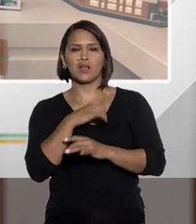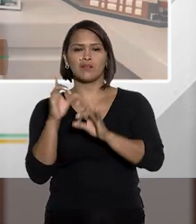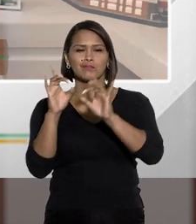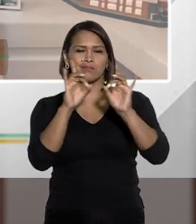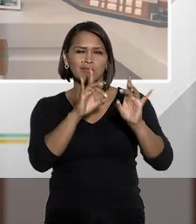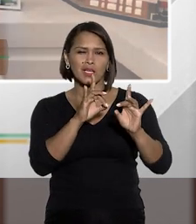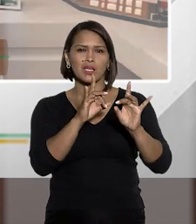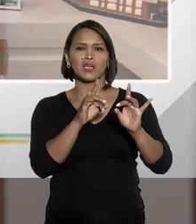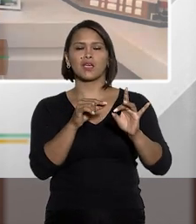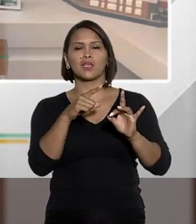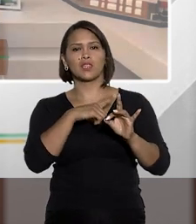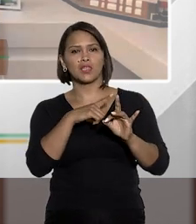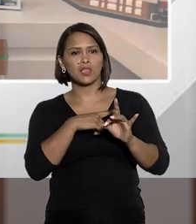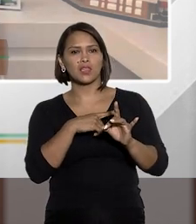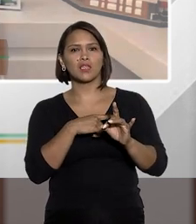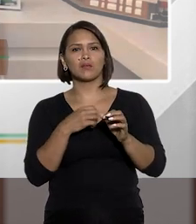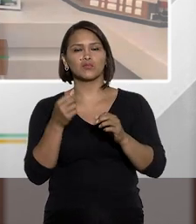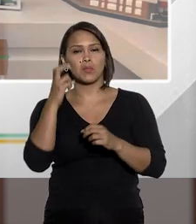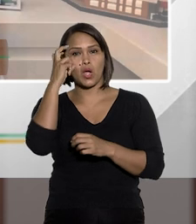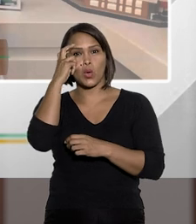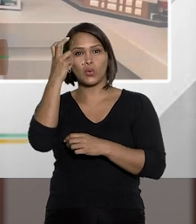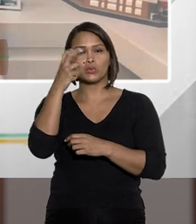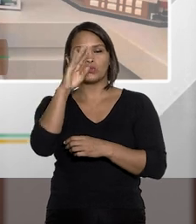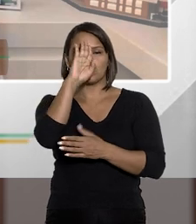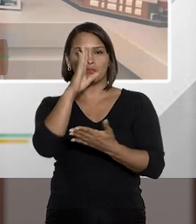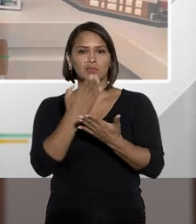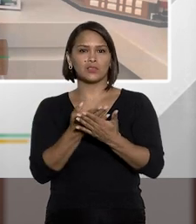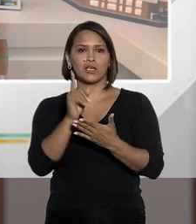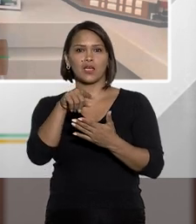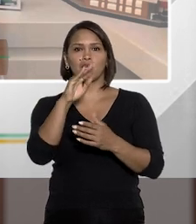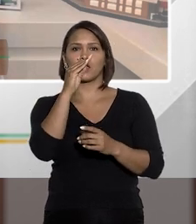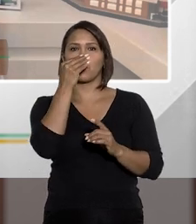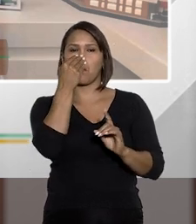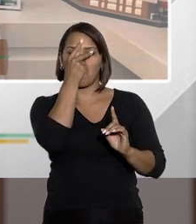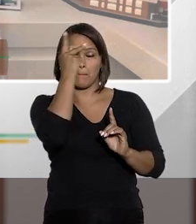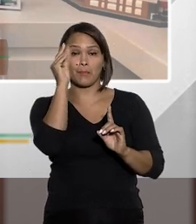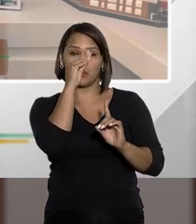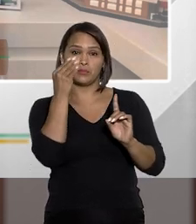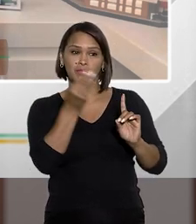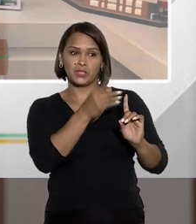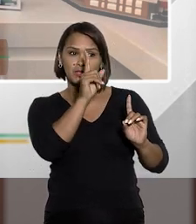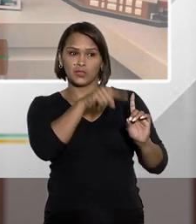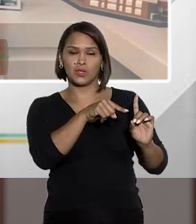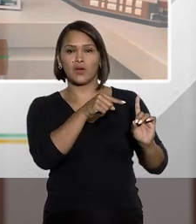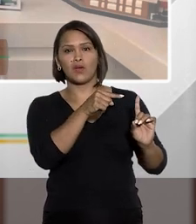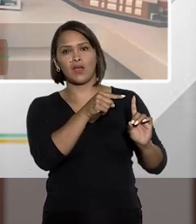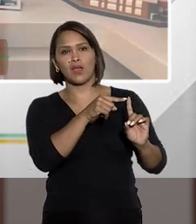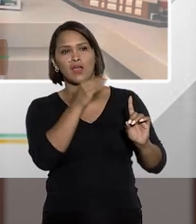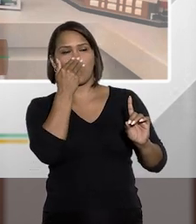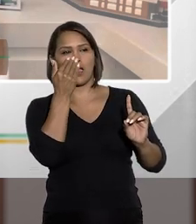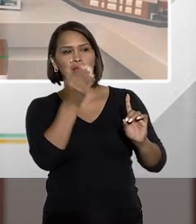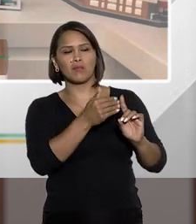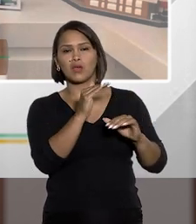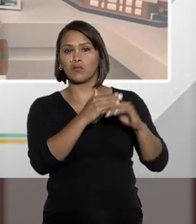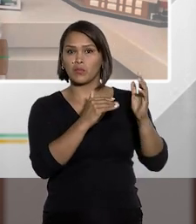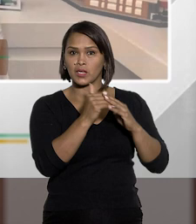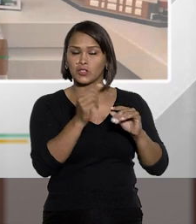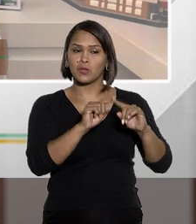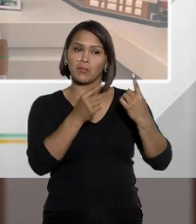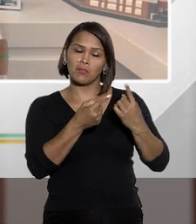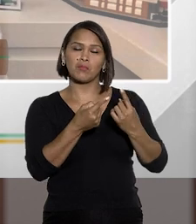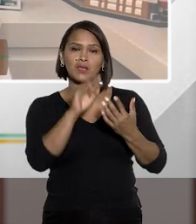há exceções, nós ainda temos uma cultura de acreditar que uma pessoa presa é um, eu não